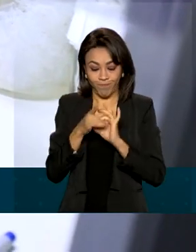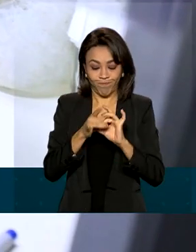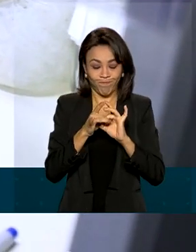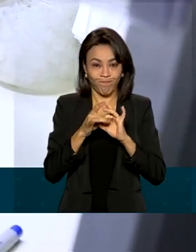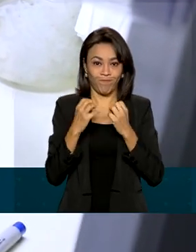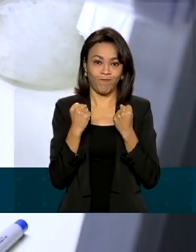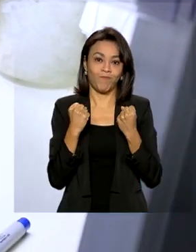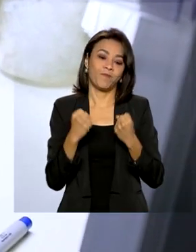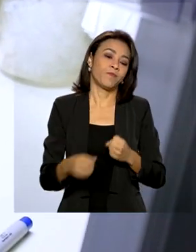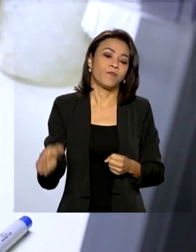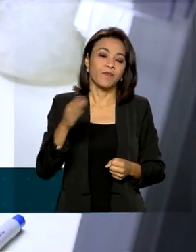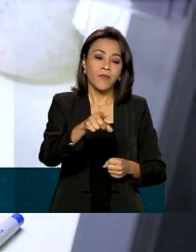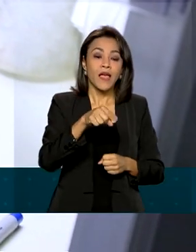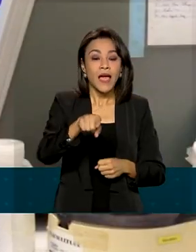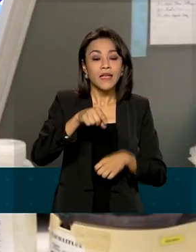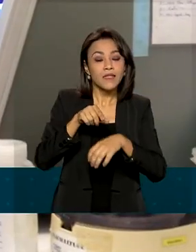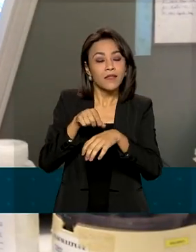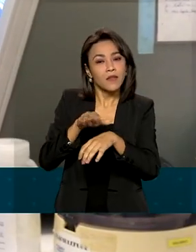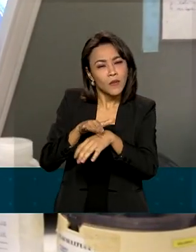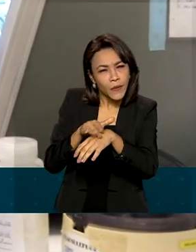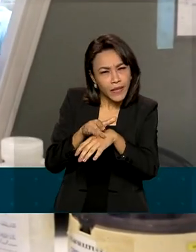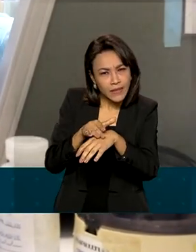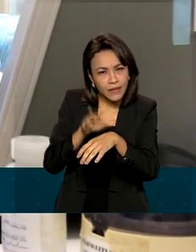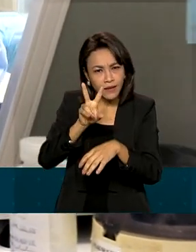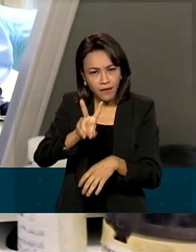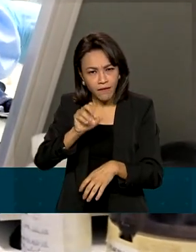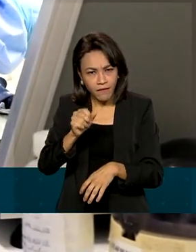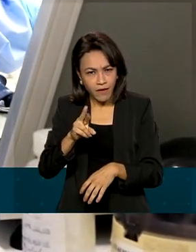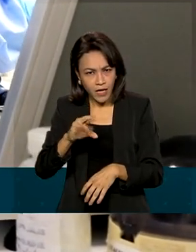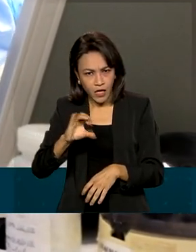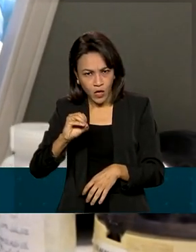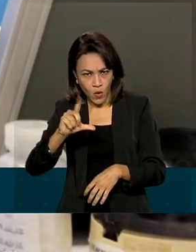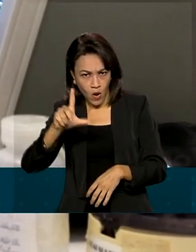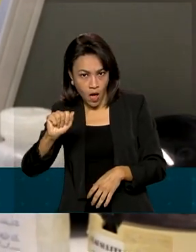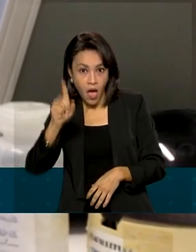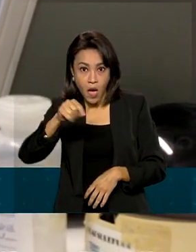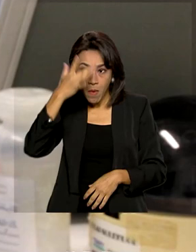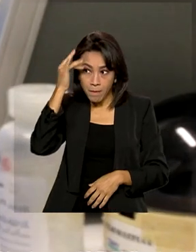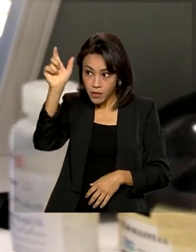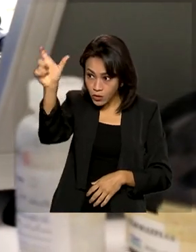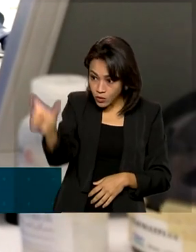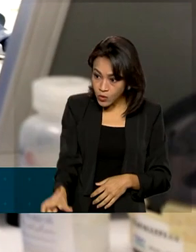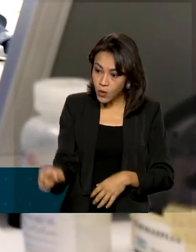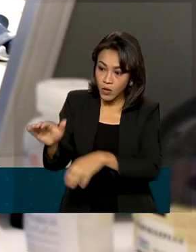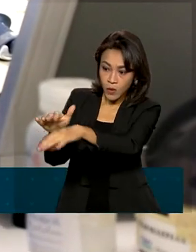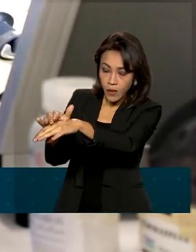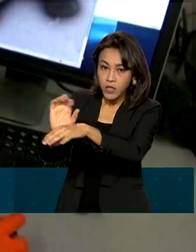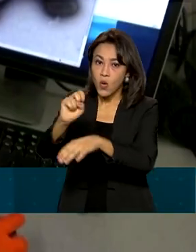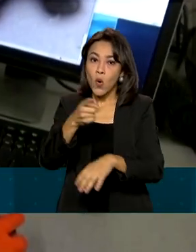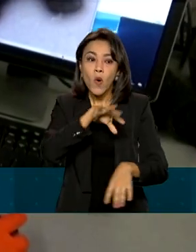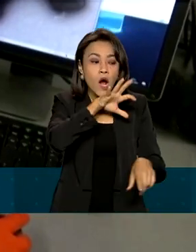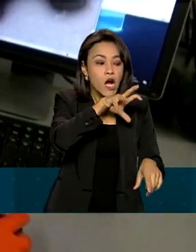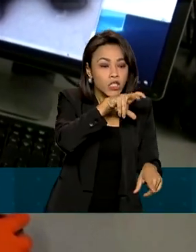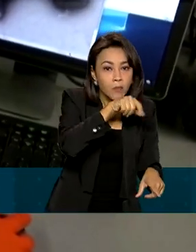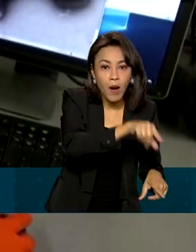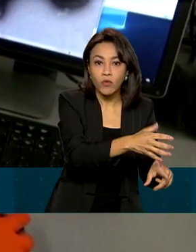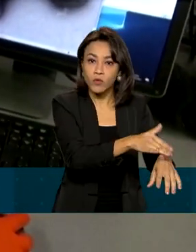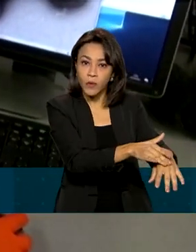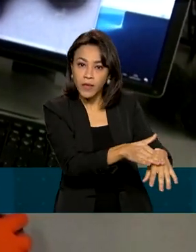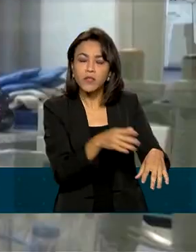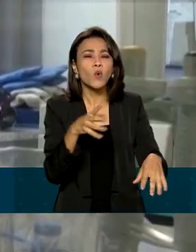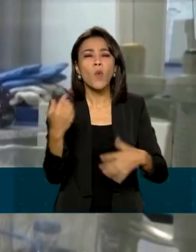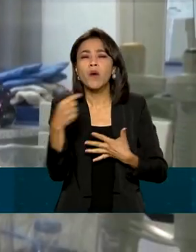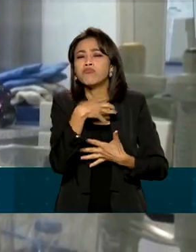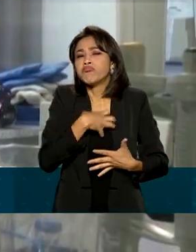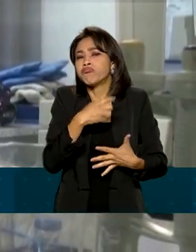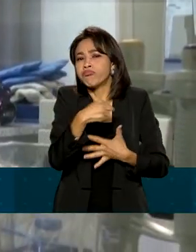transmissão da varíola dos macacos acontece pelo contato direto com uma pessoa ou animal contaminado. Os sintomas da doença são febre,